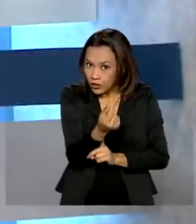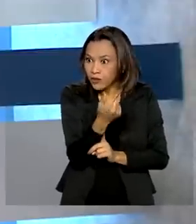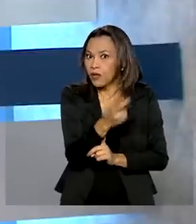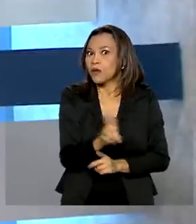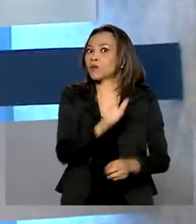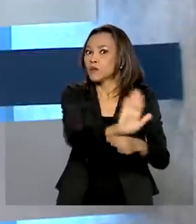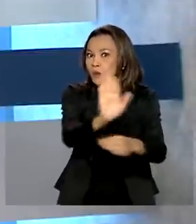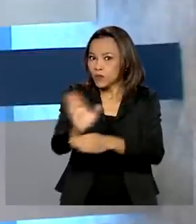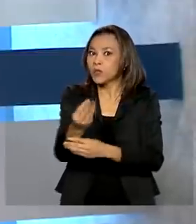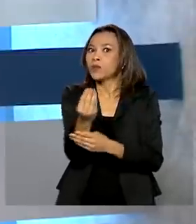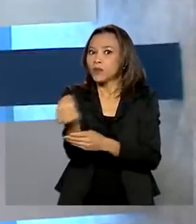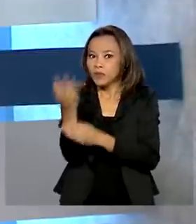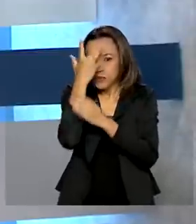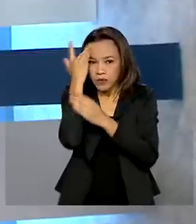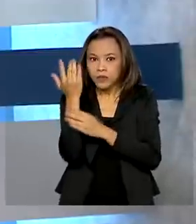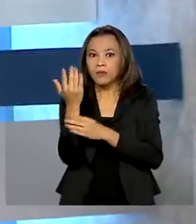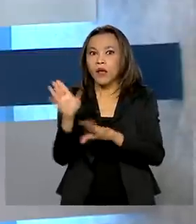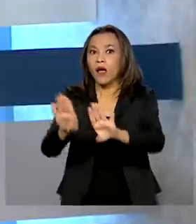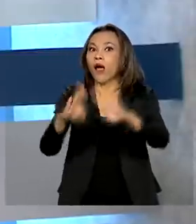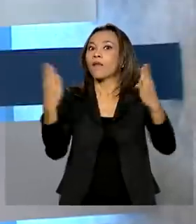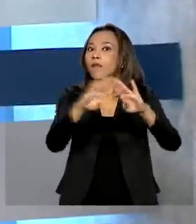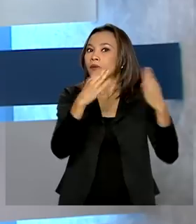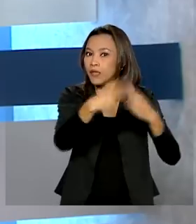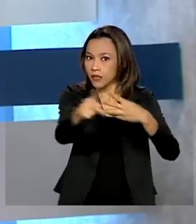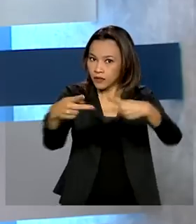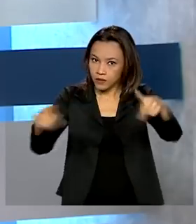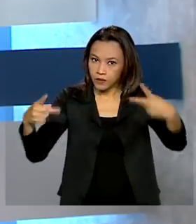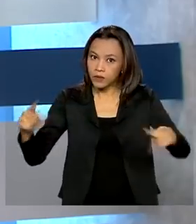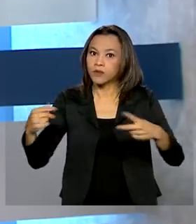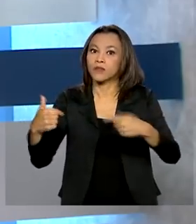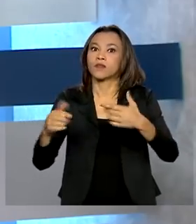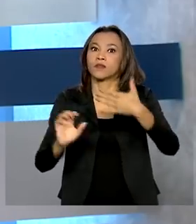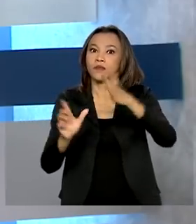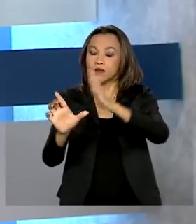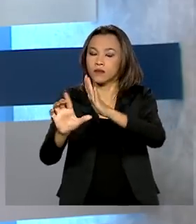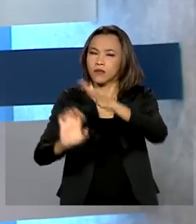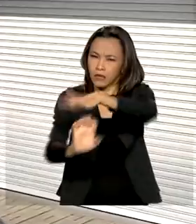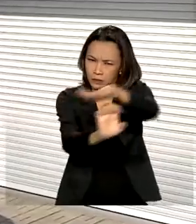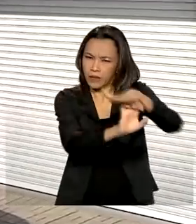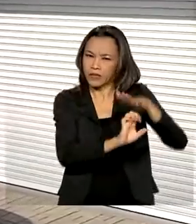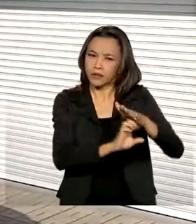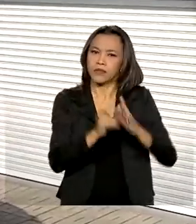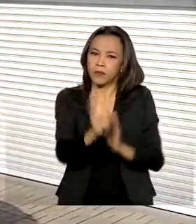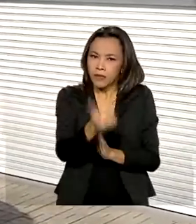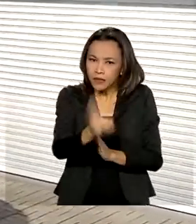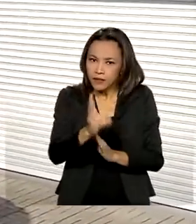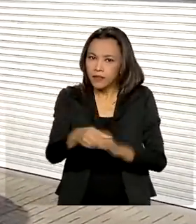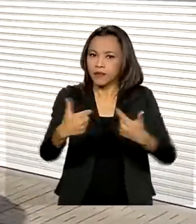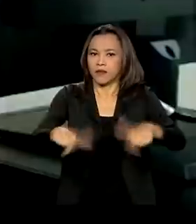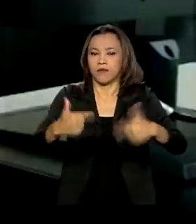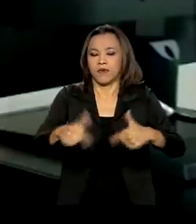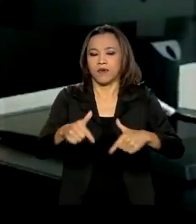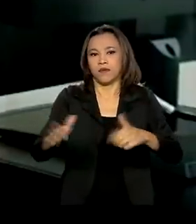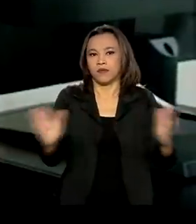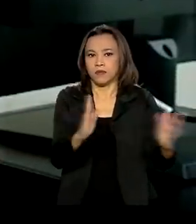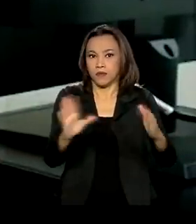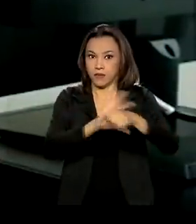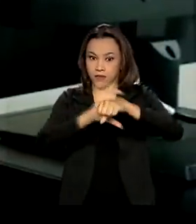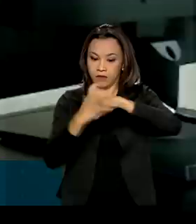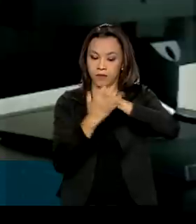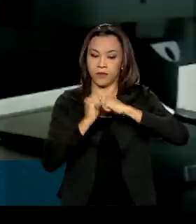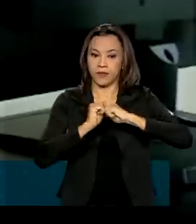gente a manter as portas abertas e preservar os empregos durante a pandemia. A loja do seu José